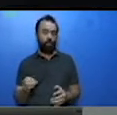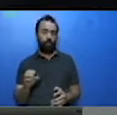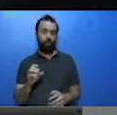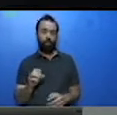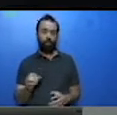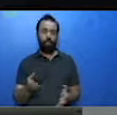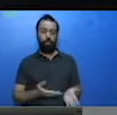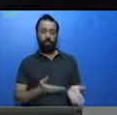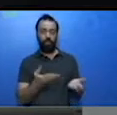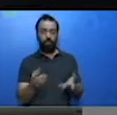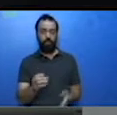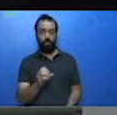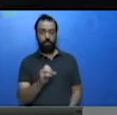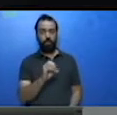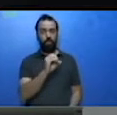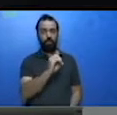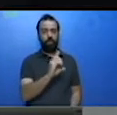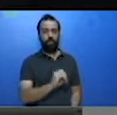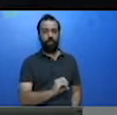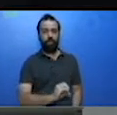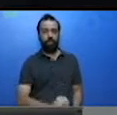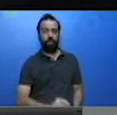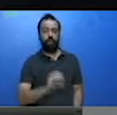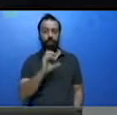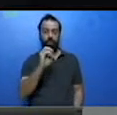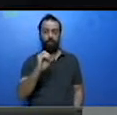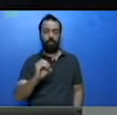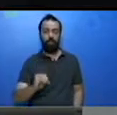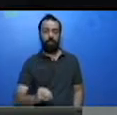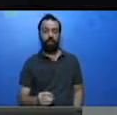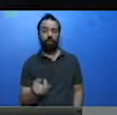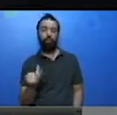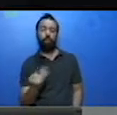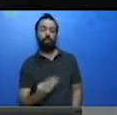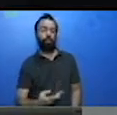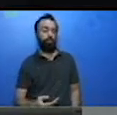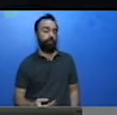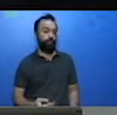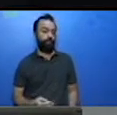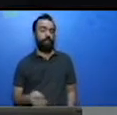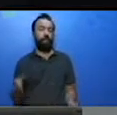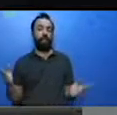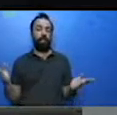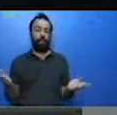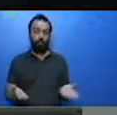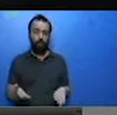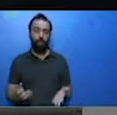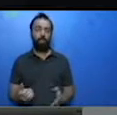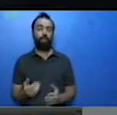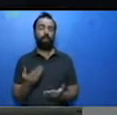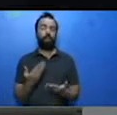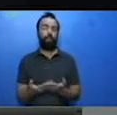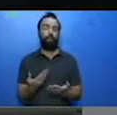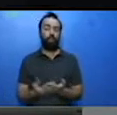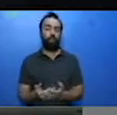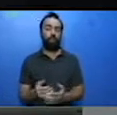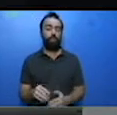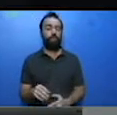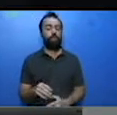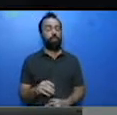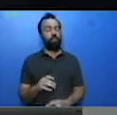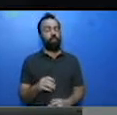Agora, vamos passar para a aula de Ciências dessa semana. Vocês estudaram sobre a hora de